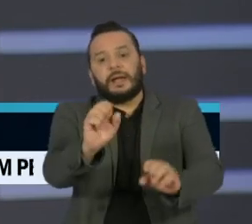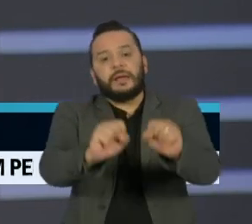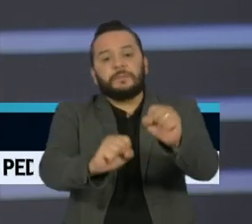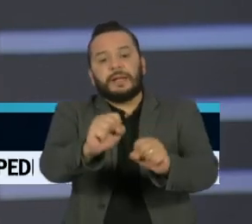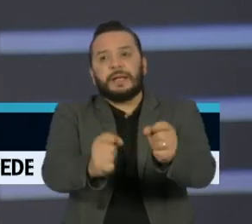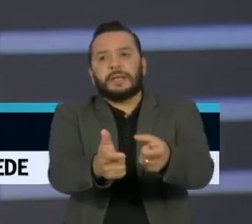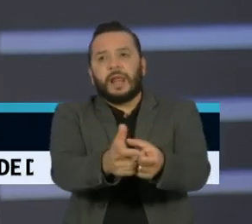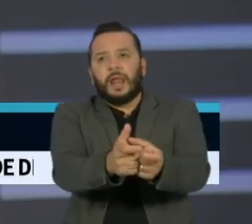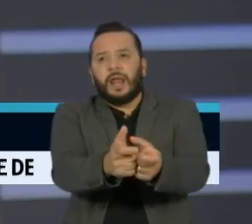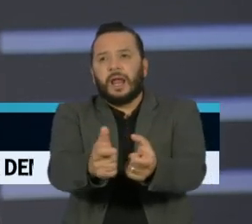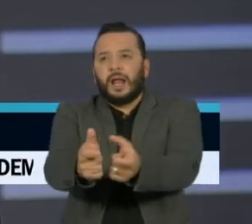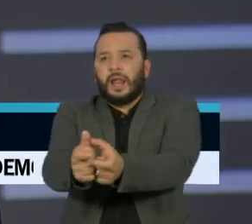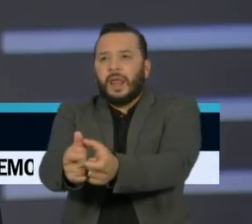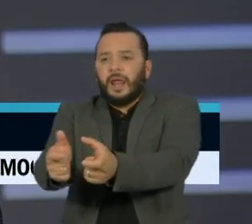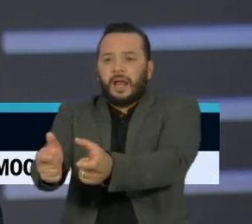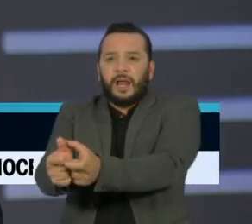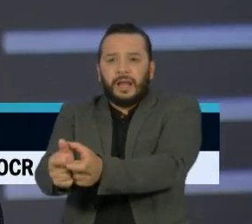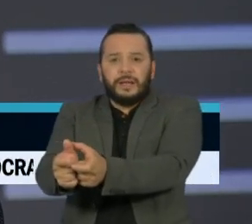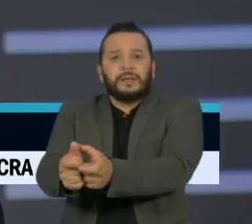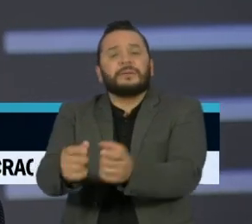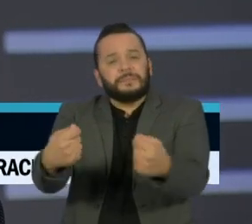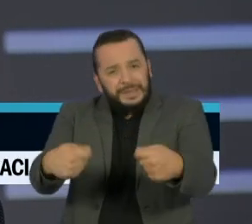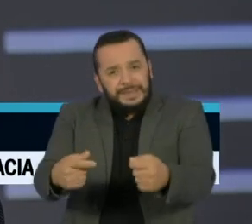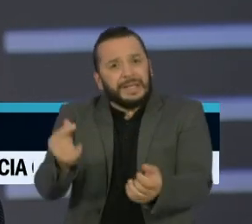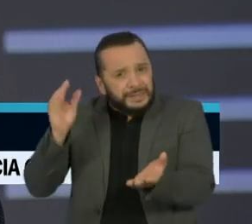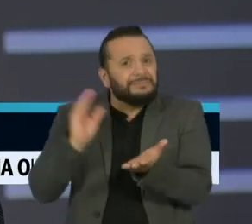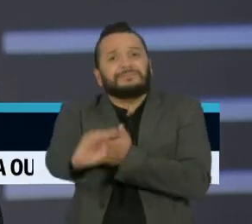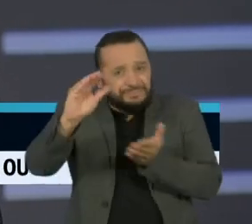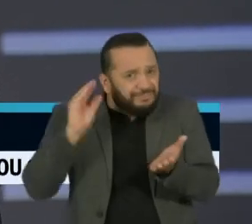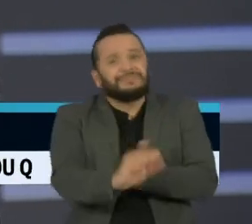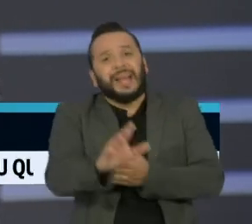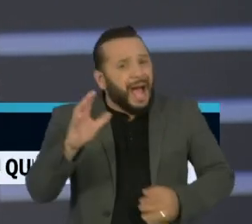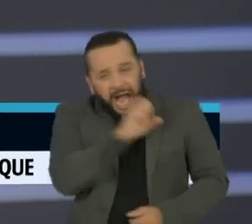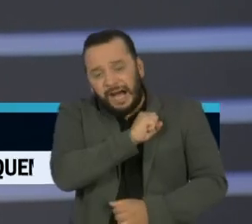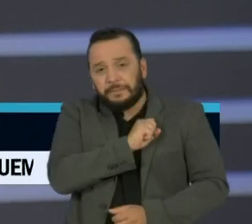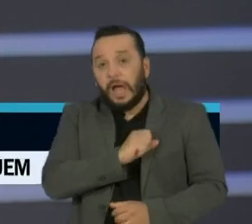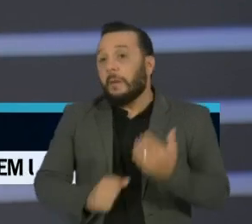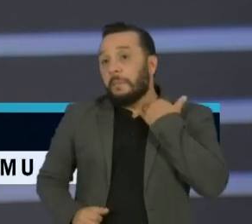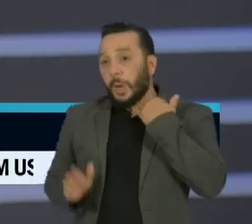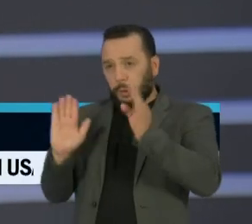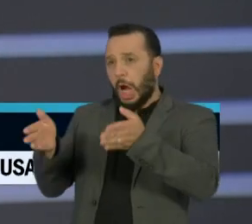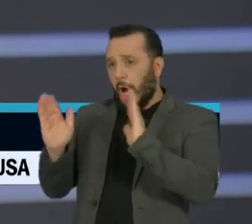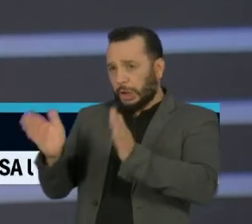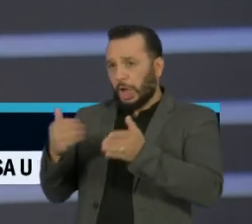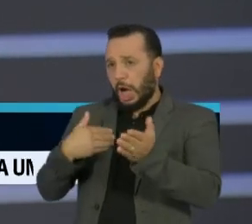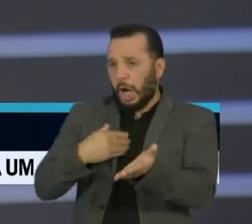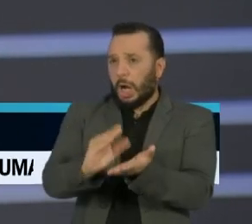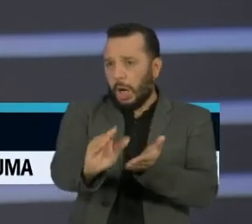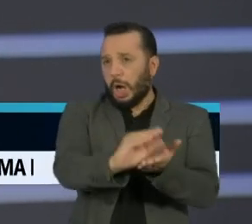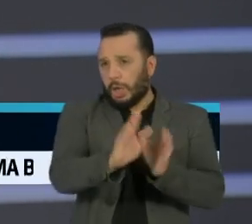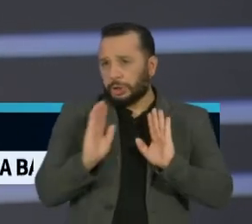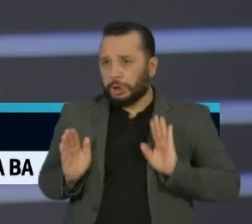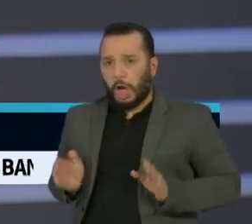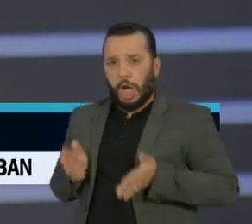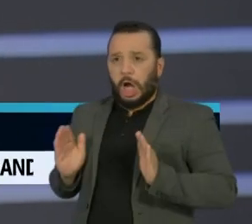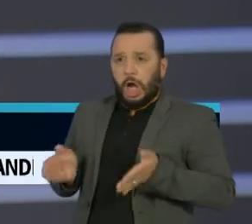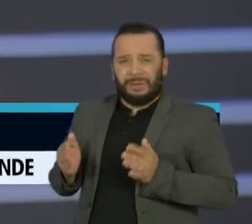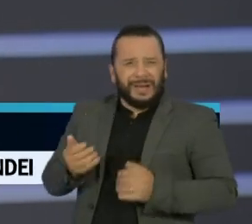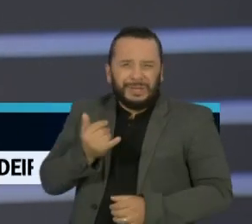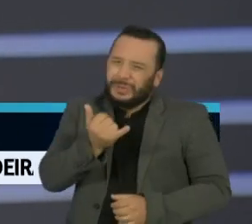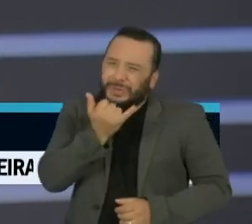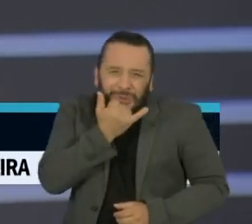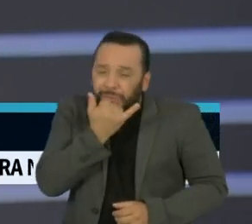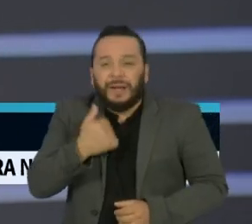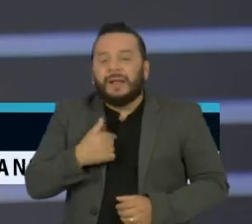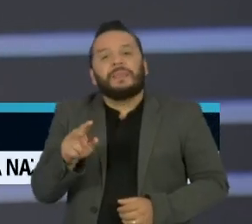e médias empresas, que não estão recebendo esses recursos. Os bancos falam que fizeram já refinanciamentos e tudo, mas refinanciamento não é empréstimo